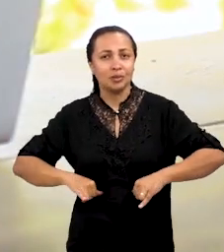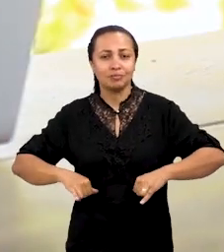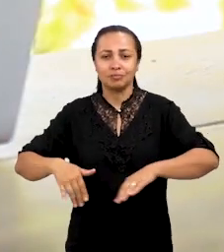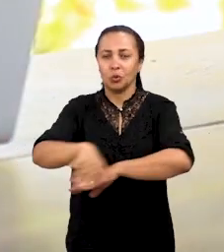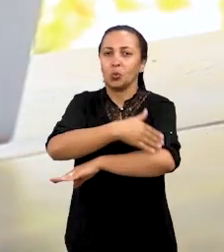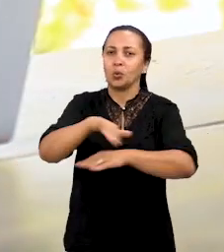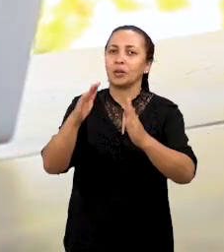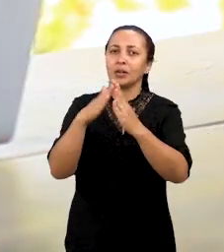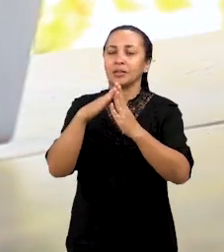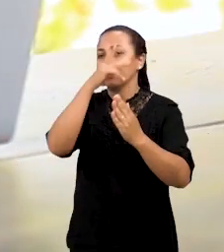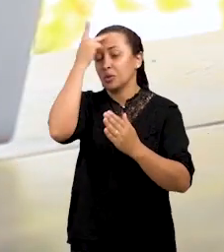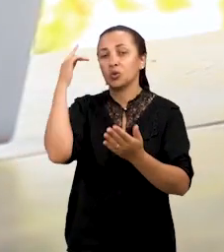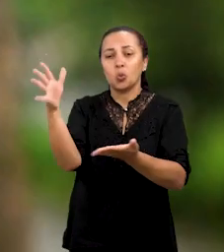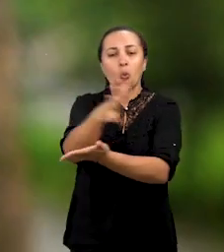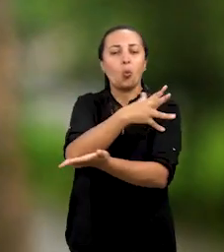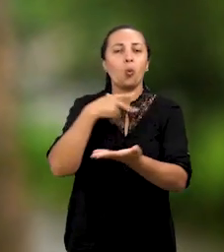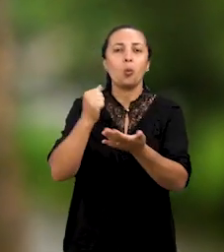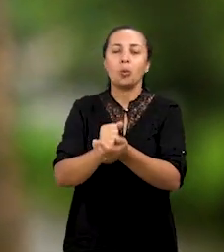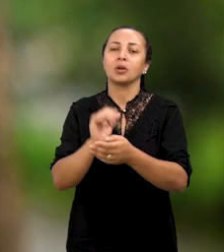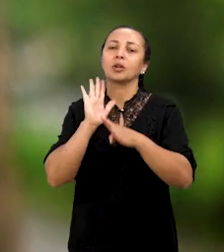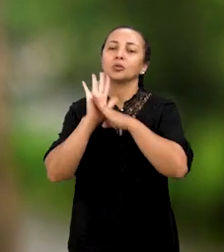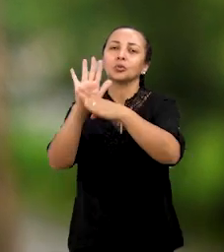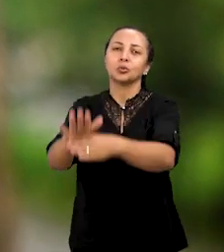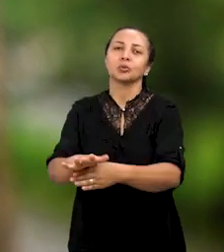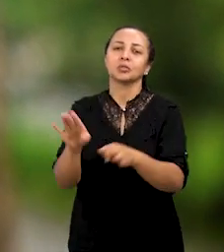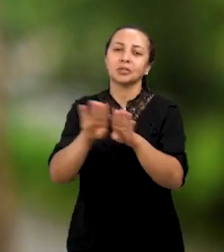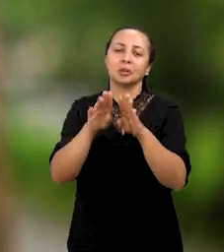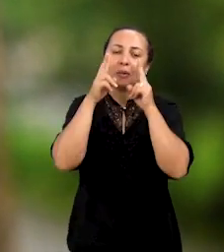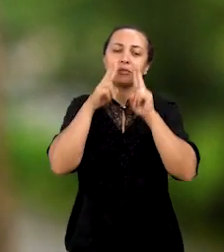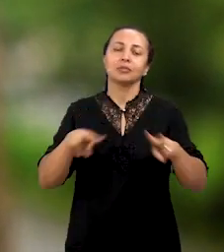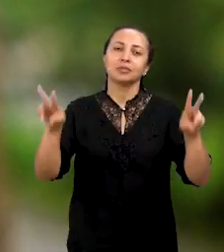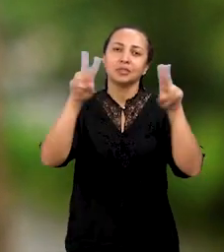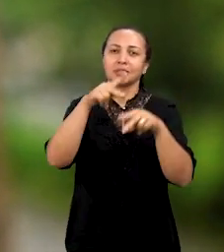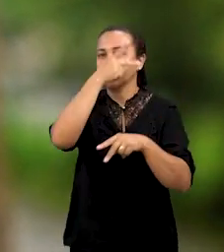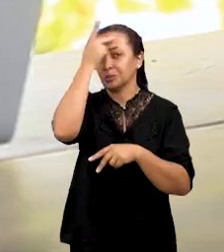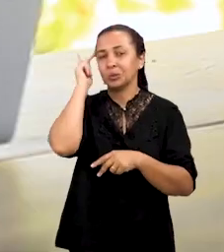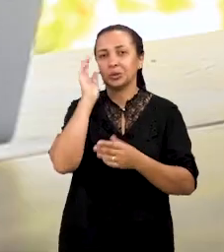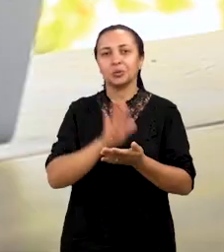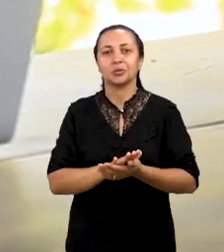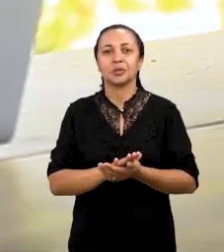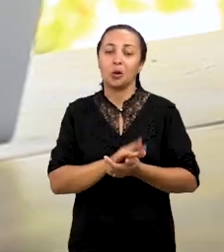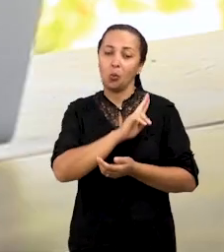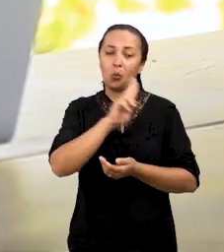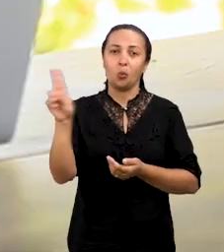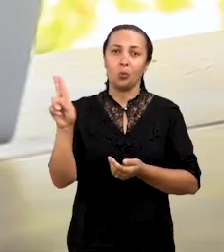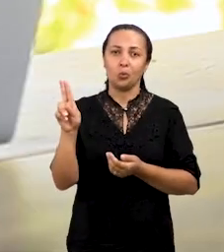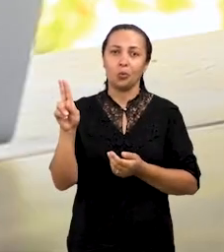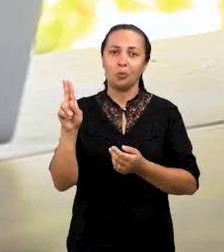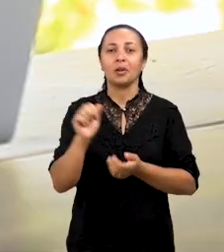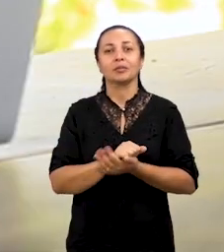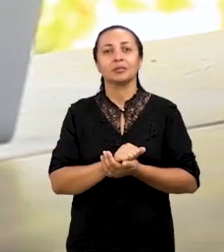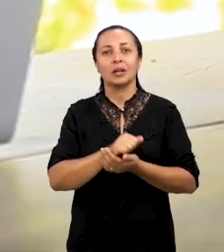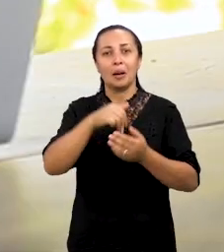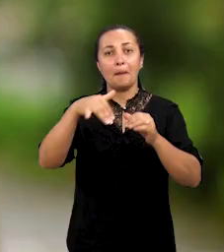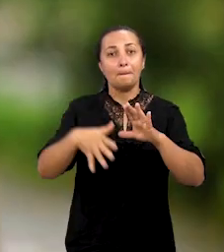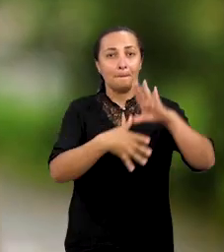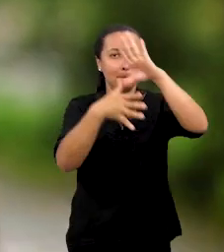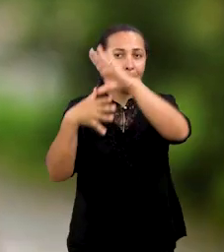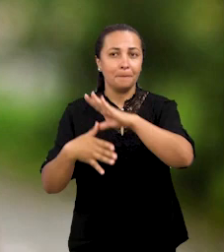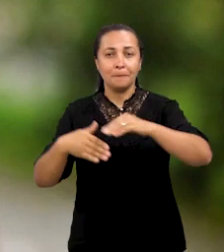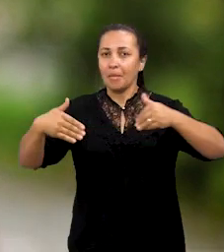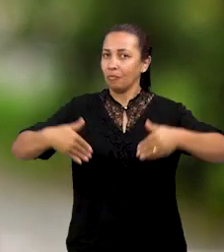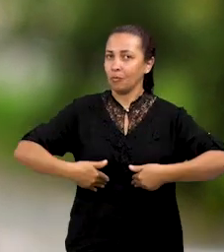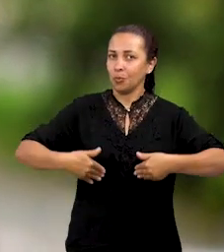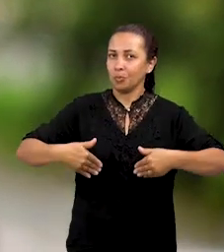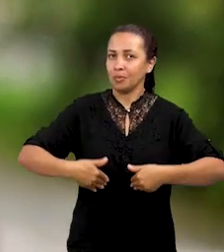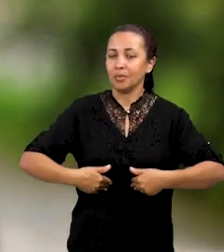arrecadam doações e dar visibilidade a essas pessoas. O nome da ferramenta é Mapa da Fome e